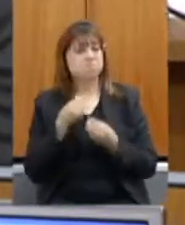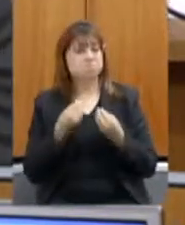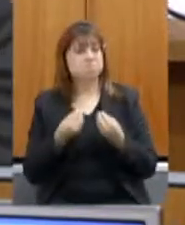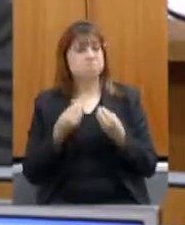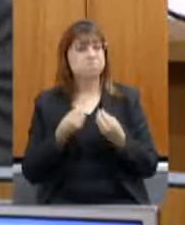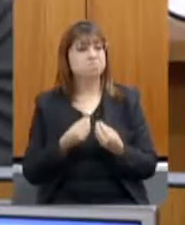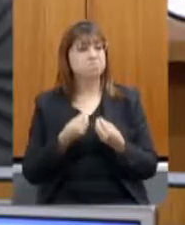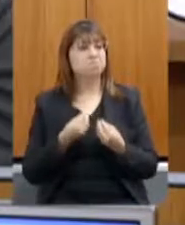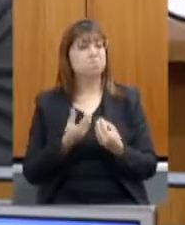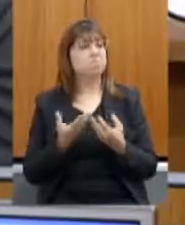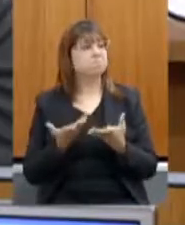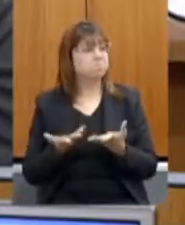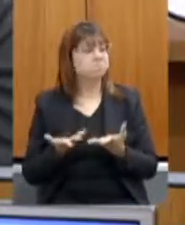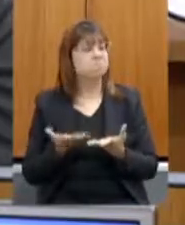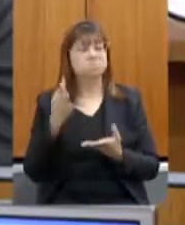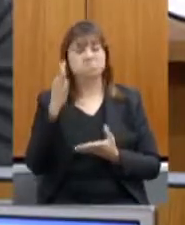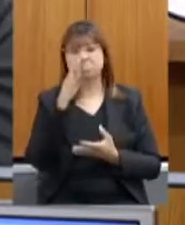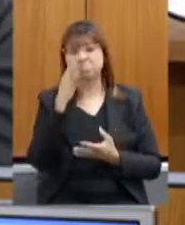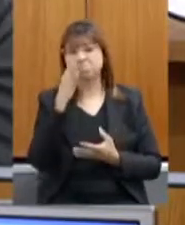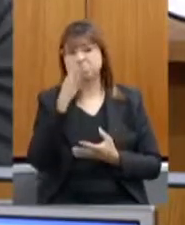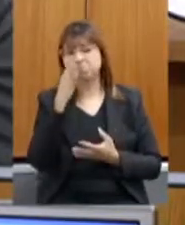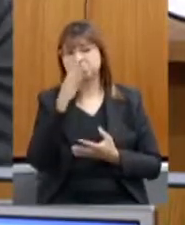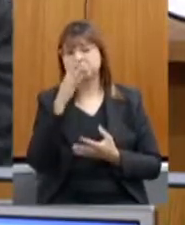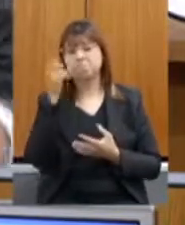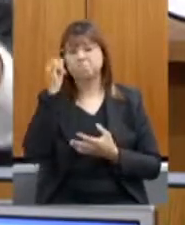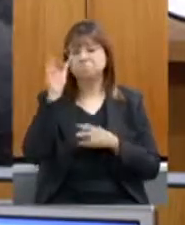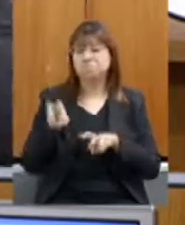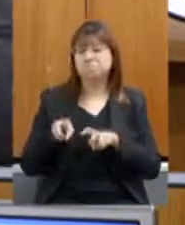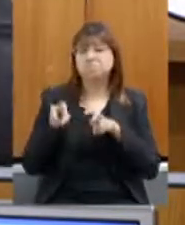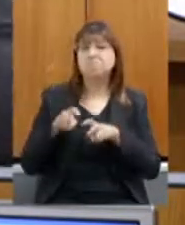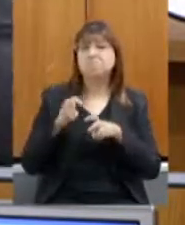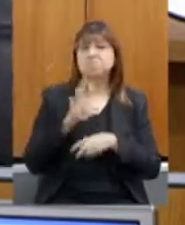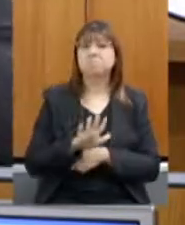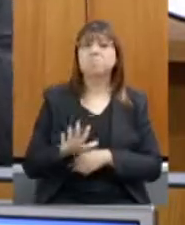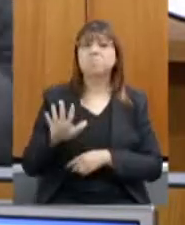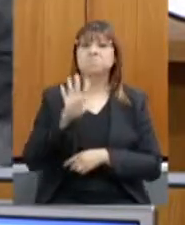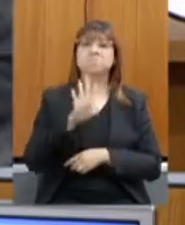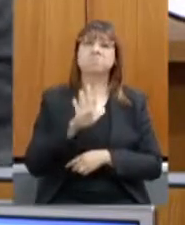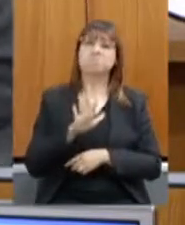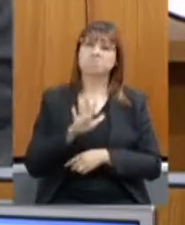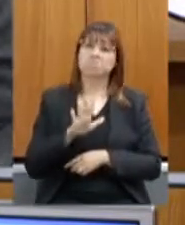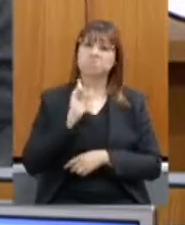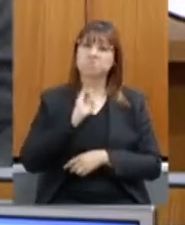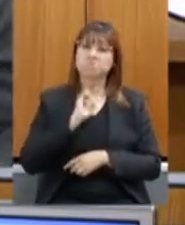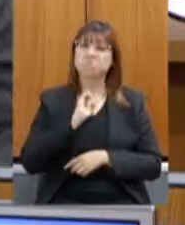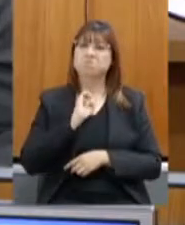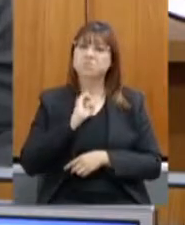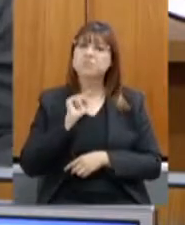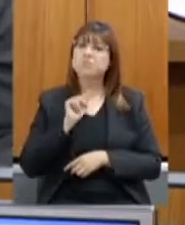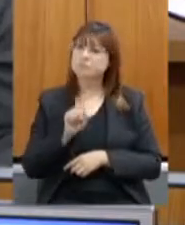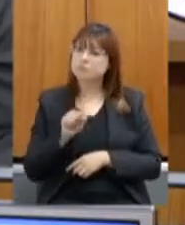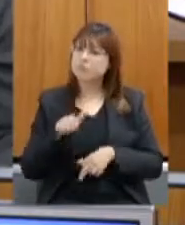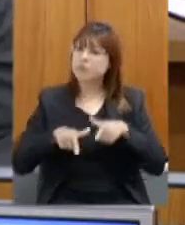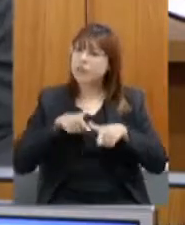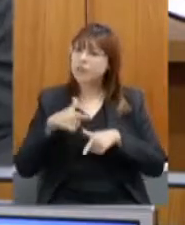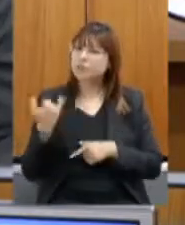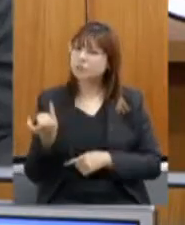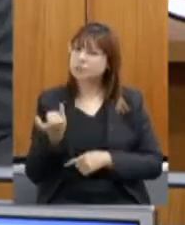Minas Gerais o quanto é uma é uma atividade importante